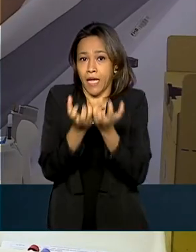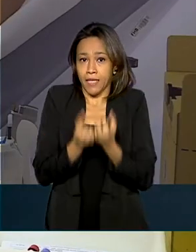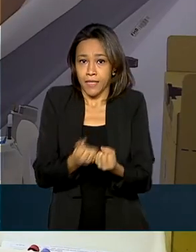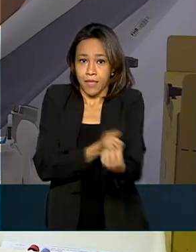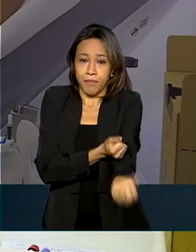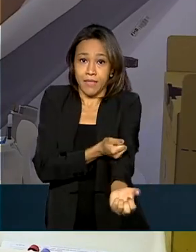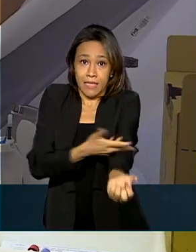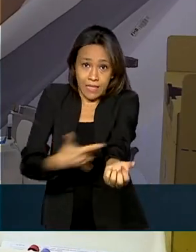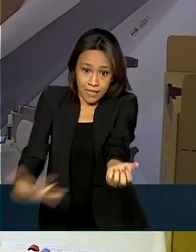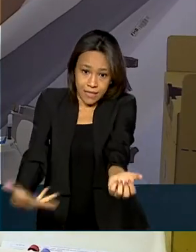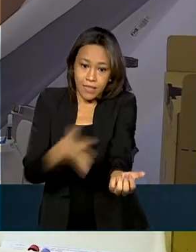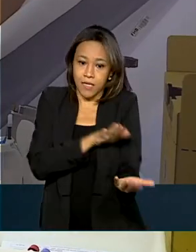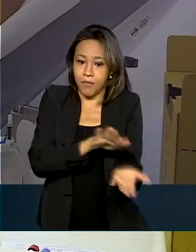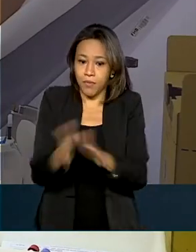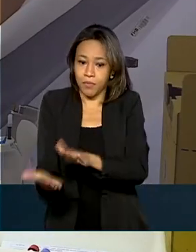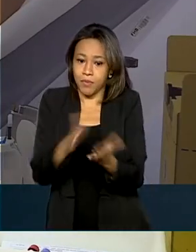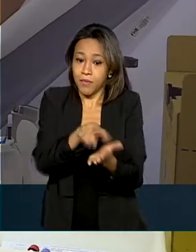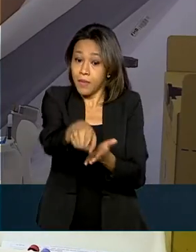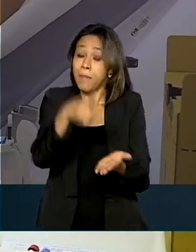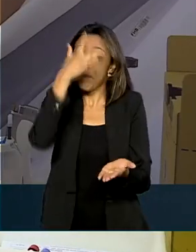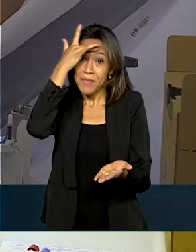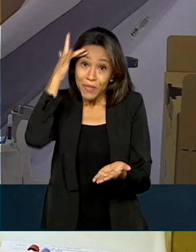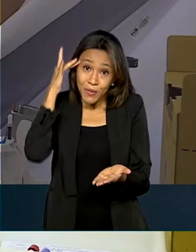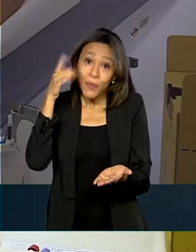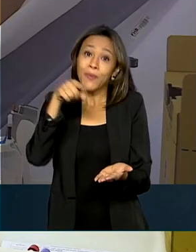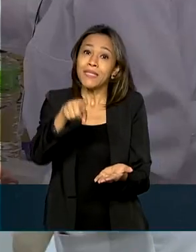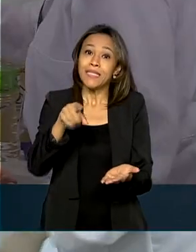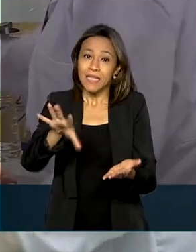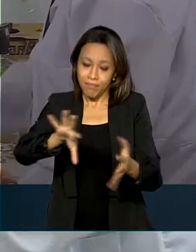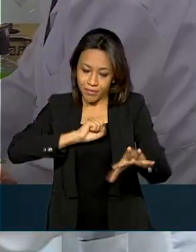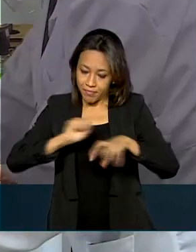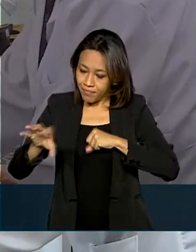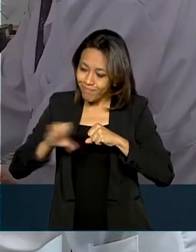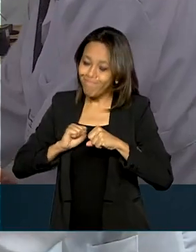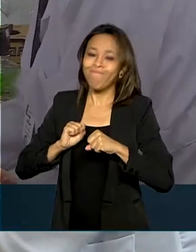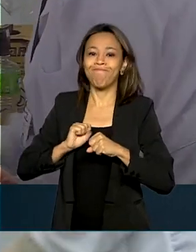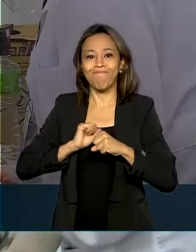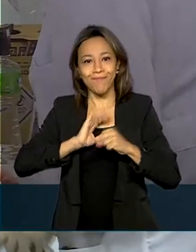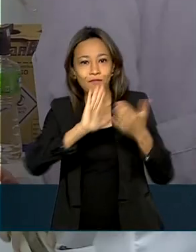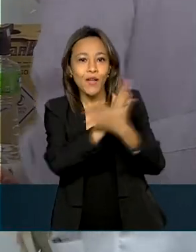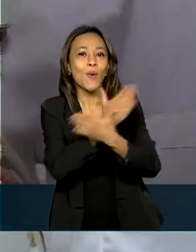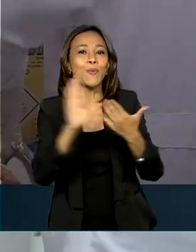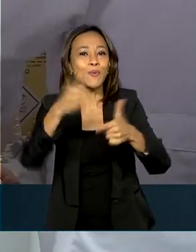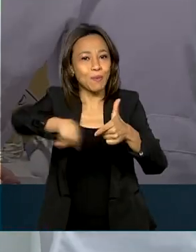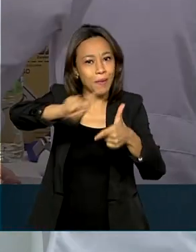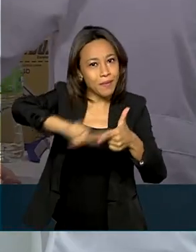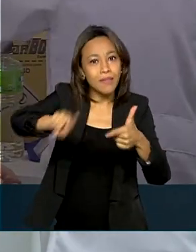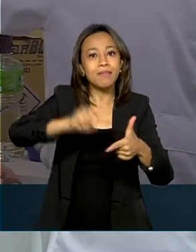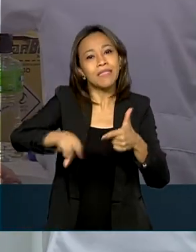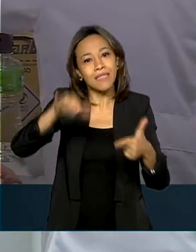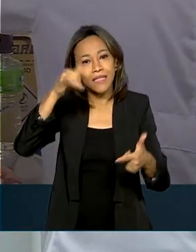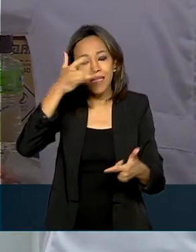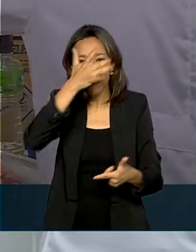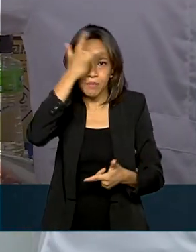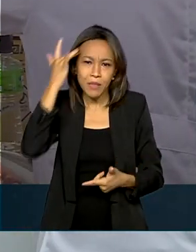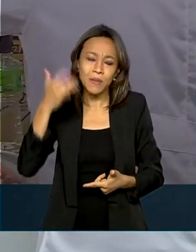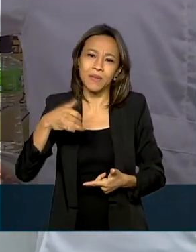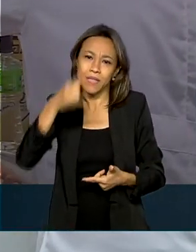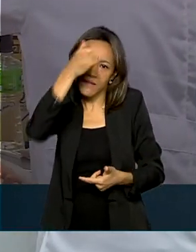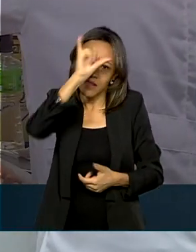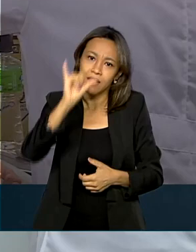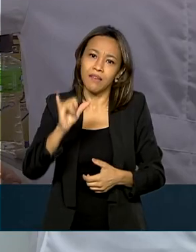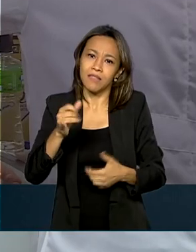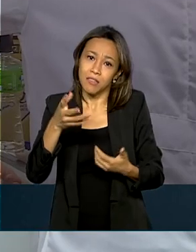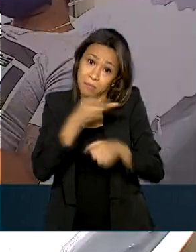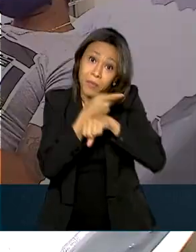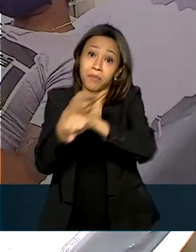Dificuldades de locomoção e pessoas infectadas pelo vírus são apenas alguns dos problemas que fizeram com que menos pessoas